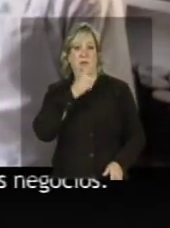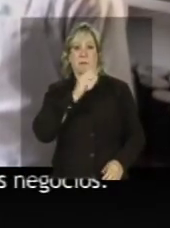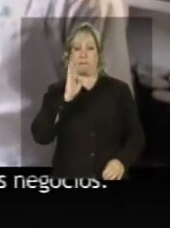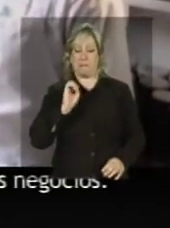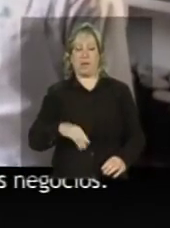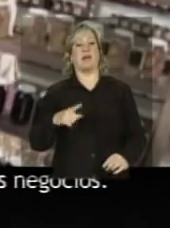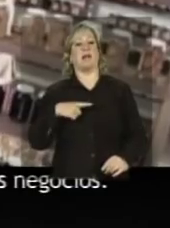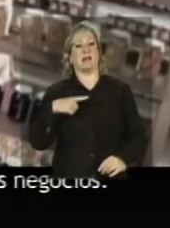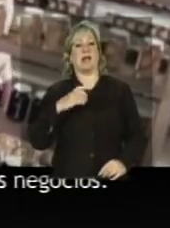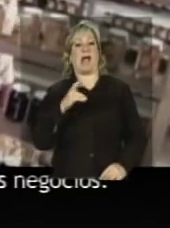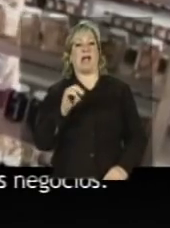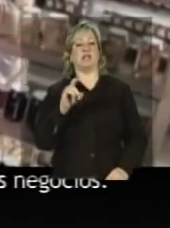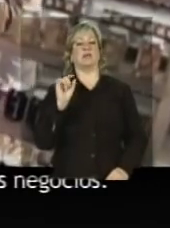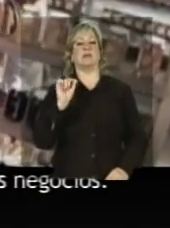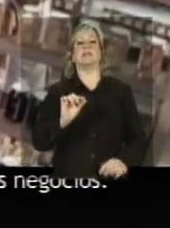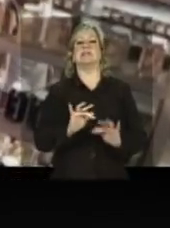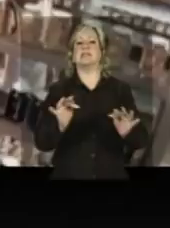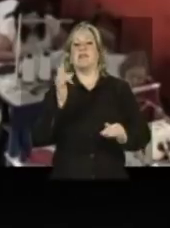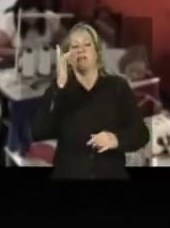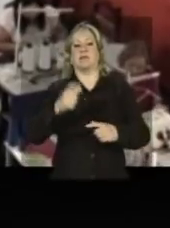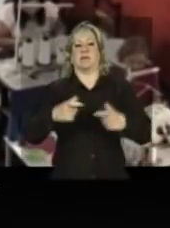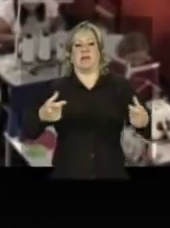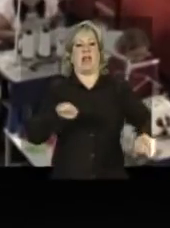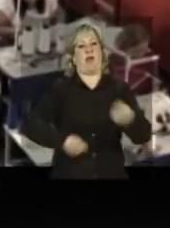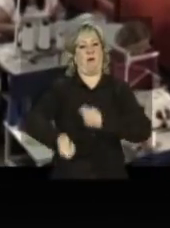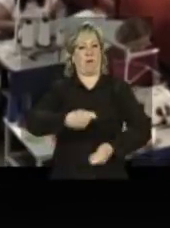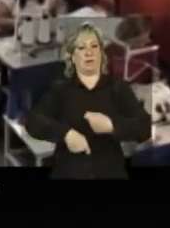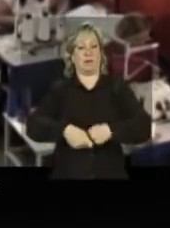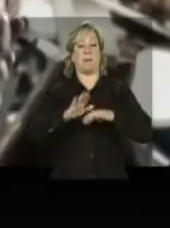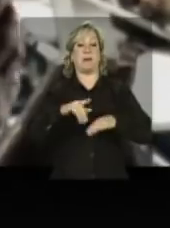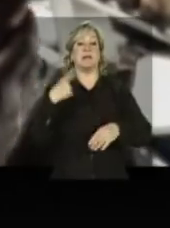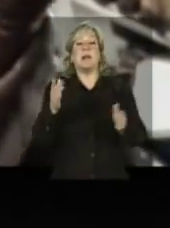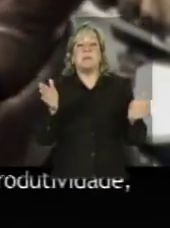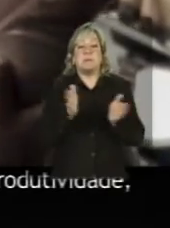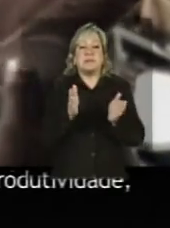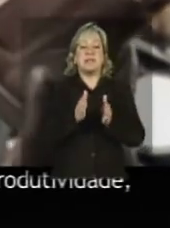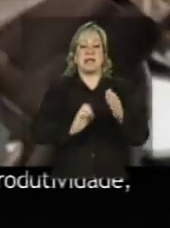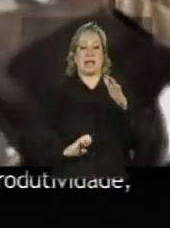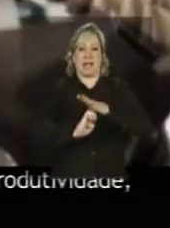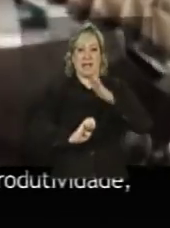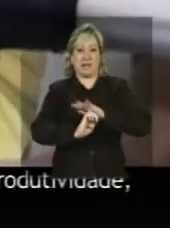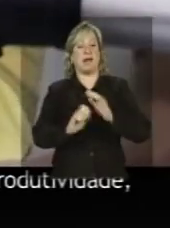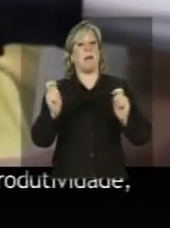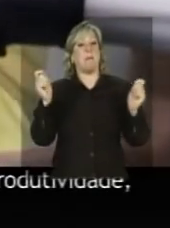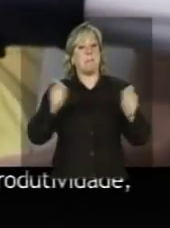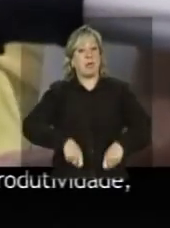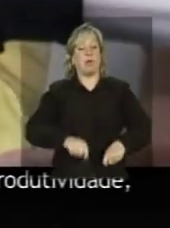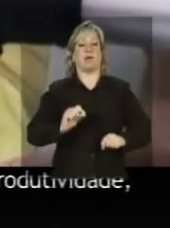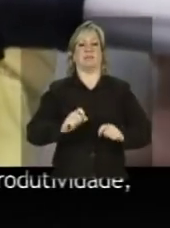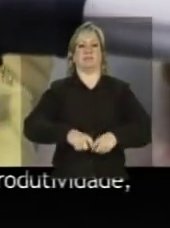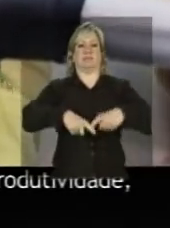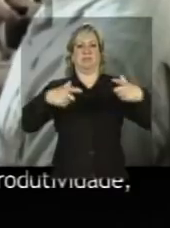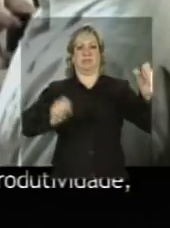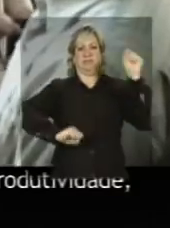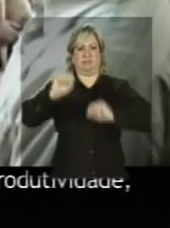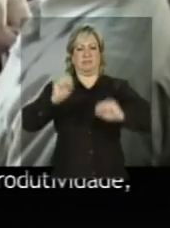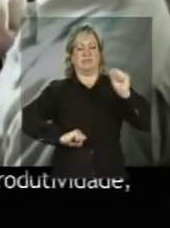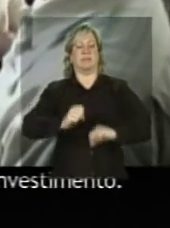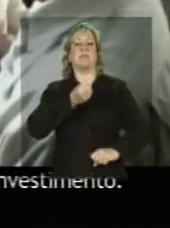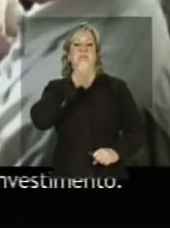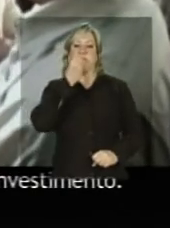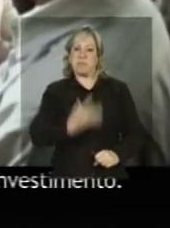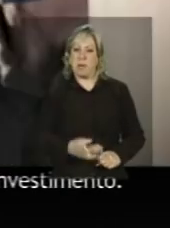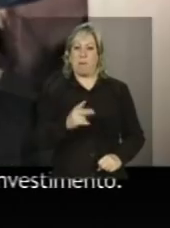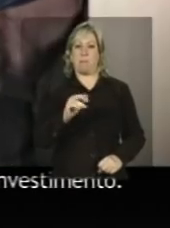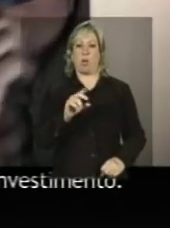simplificado para crescer nos negócios. Já para as microempresas, é a chance de aumentar ainda mais a produtividade,